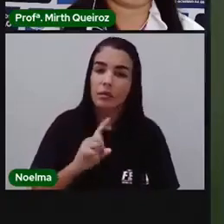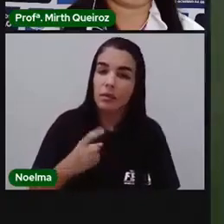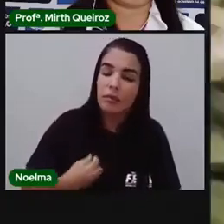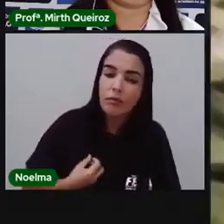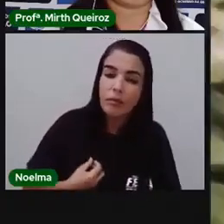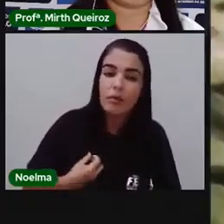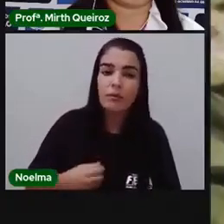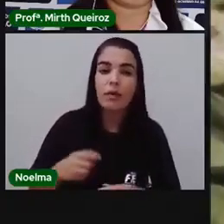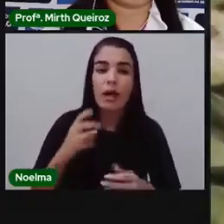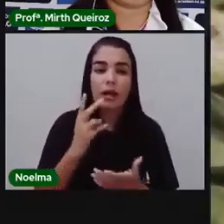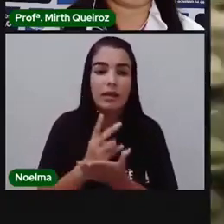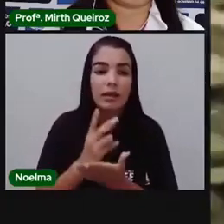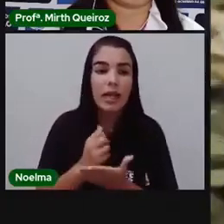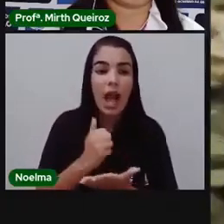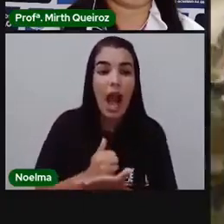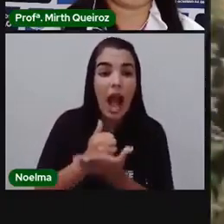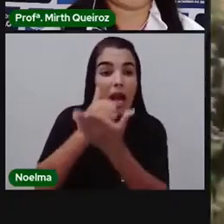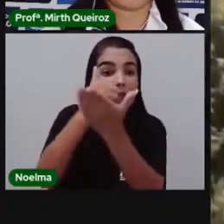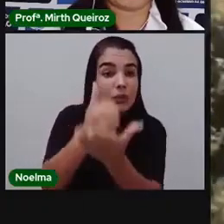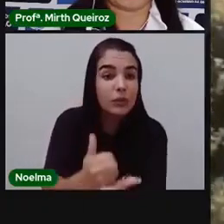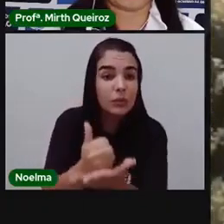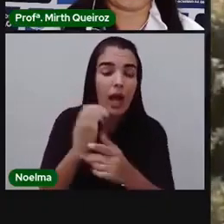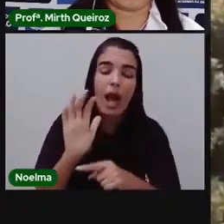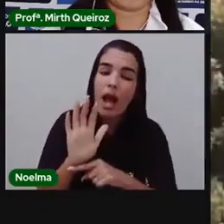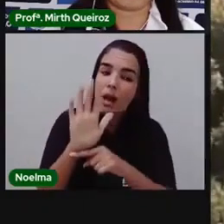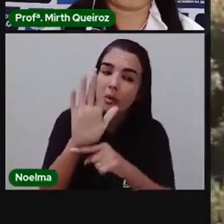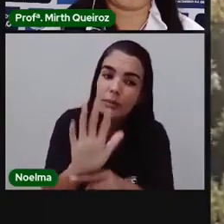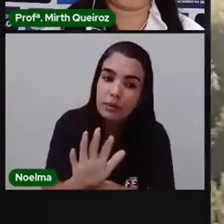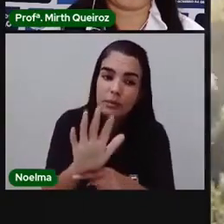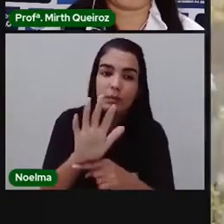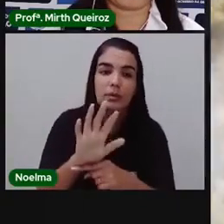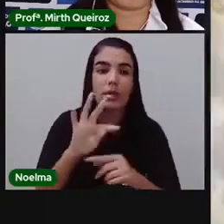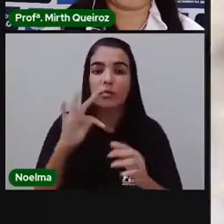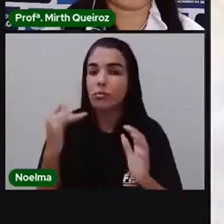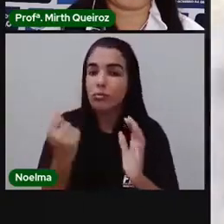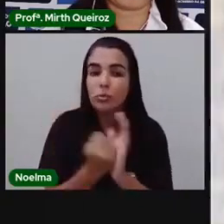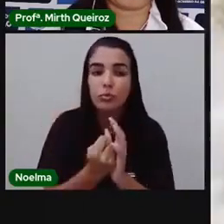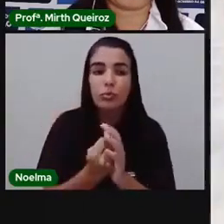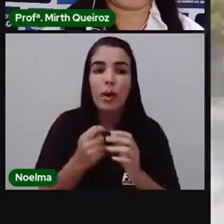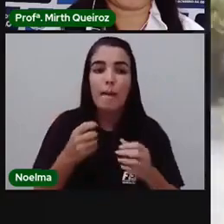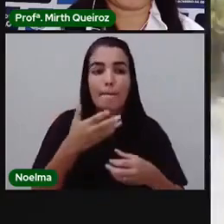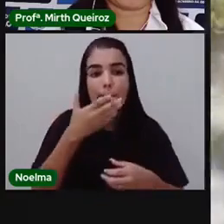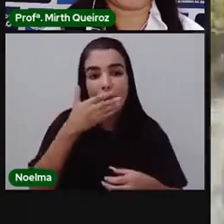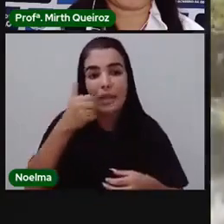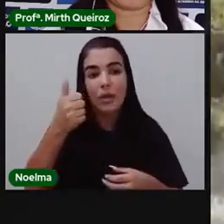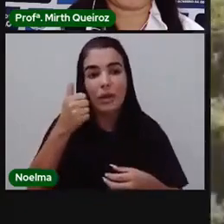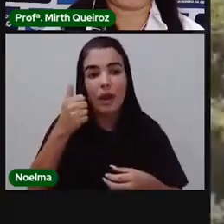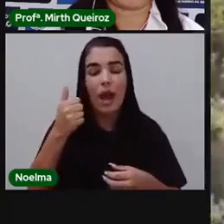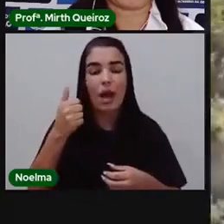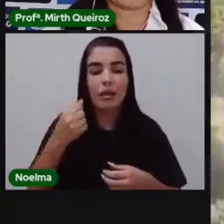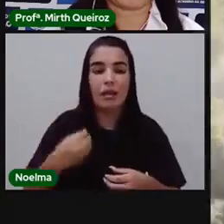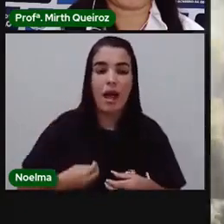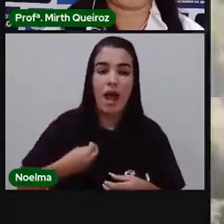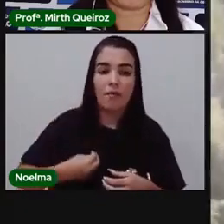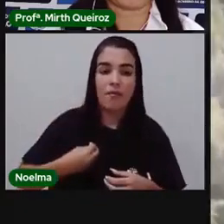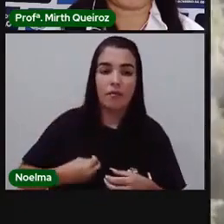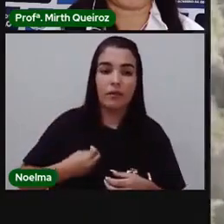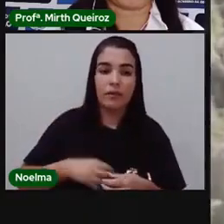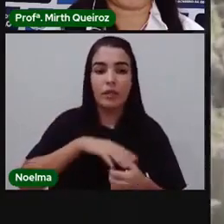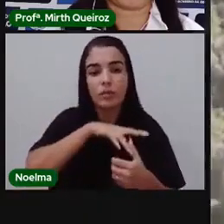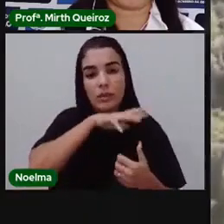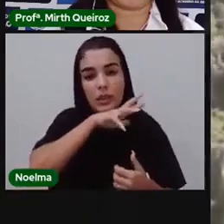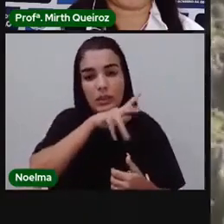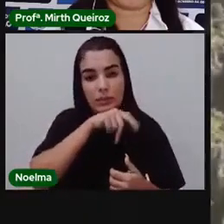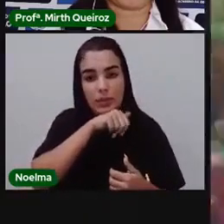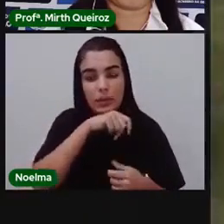manutenção da composição dos gases da atmosfera. Variações nessa composição, como o aumento de dióxido de carbono, podem levar a uma